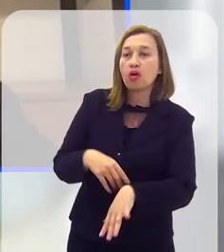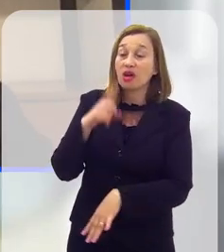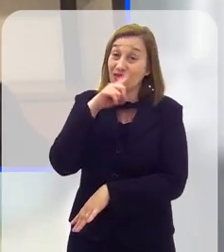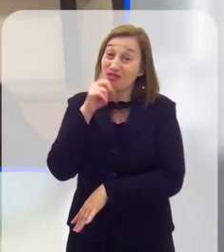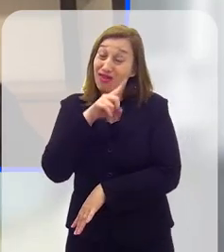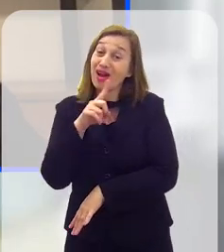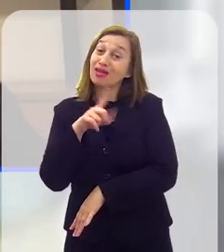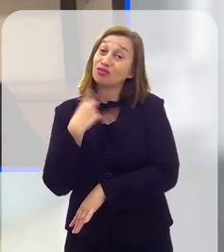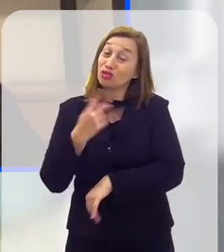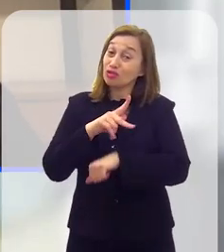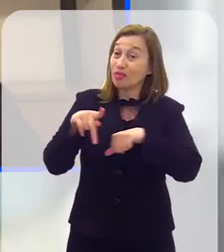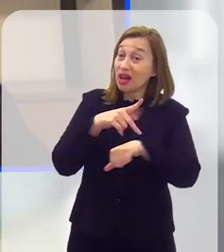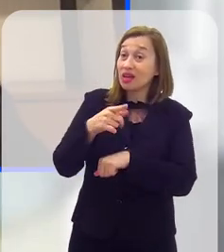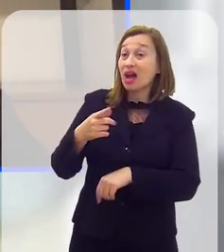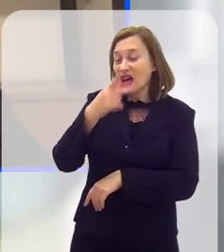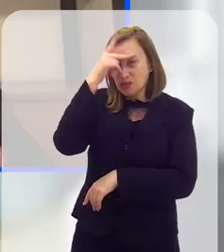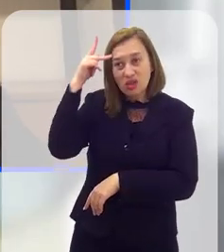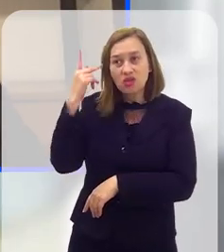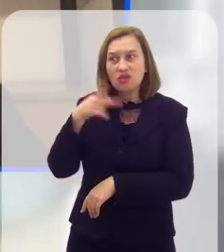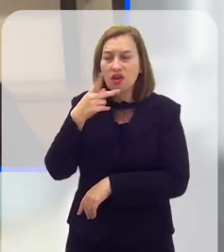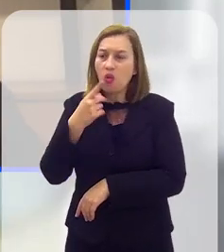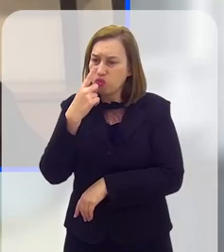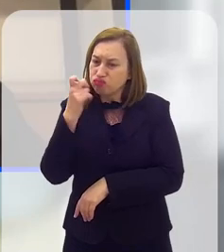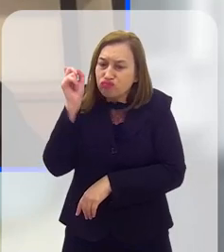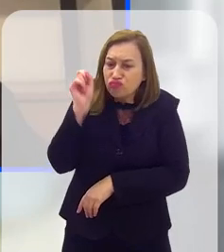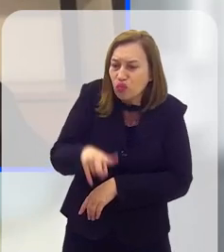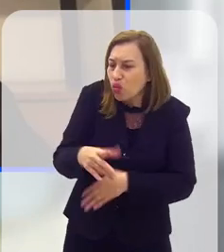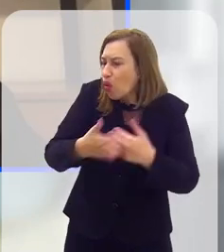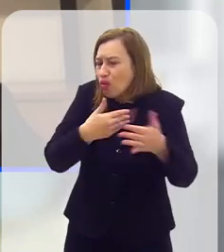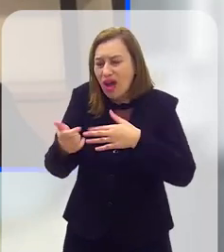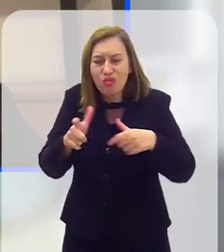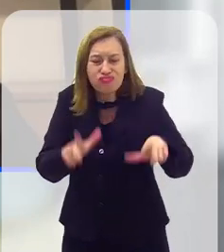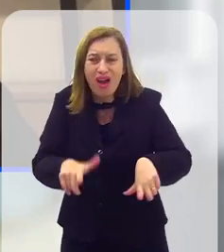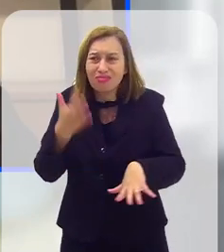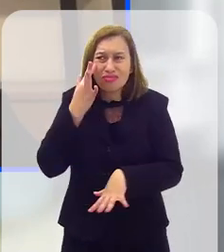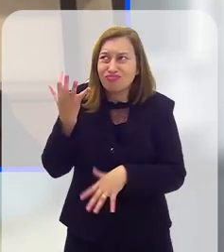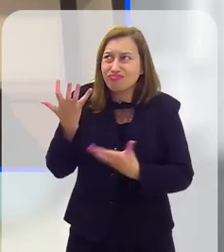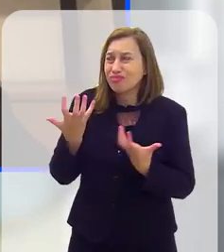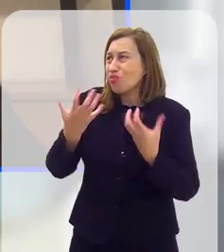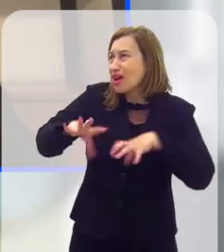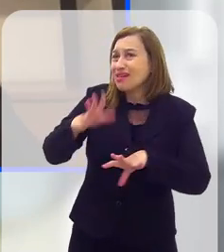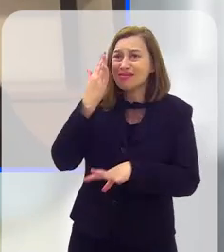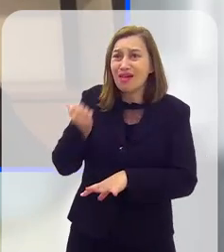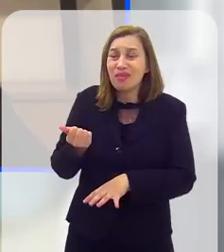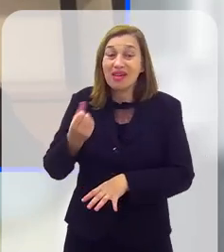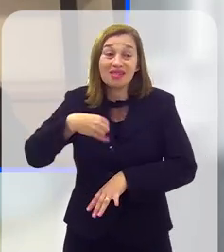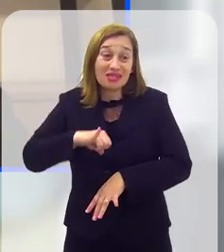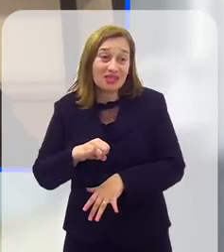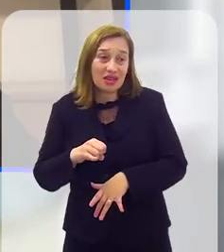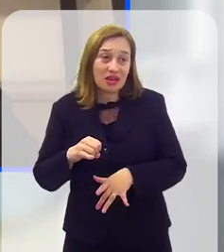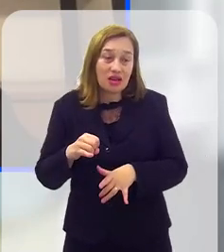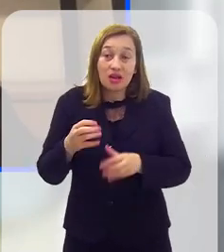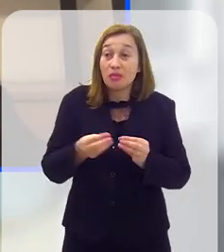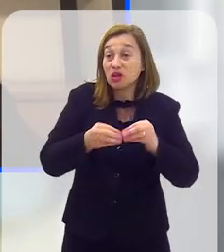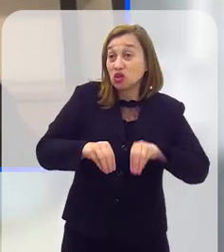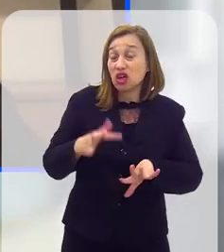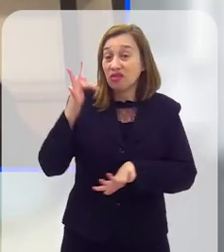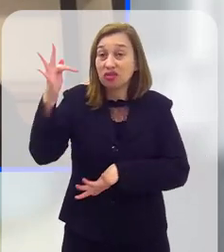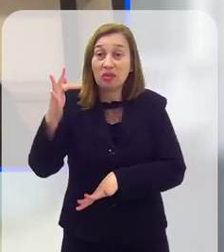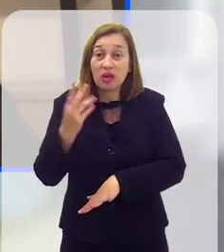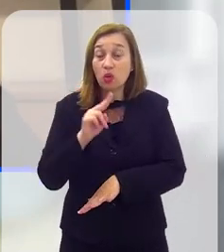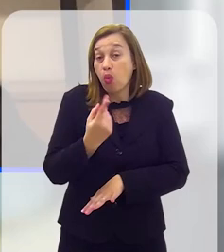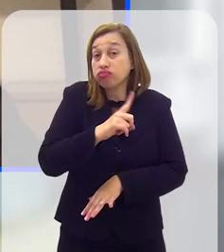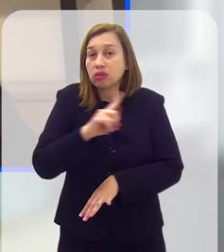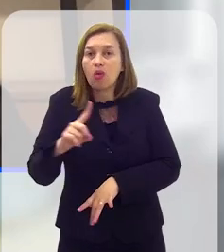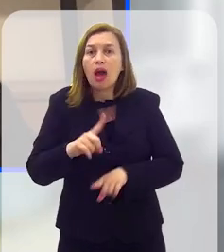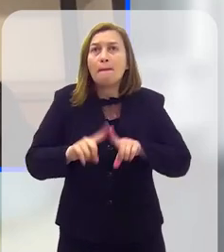muito falha no nosso país. As pessoas, como você mesmo disse, jogam lixo de qualquer maneira. Elas não querem saber para onde esse lixo vai. Só